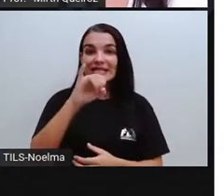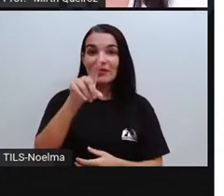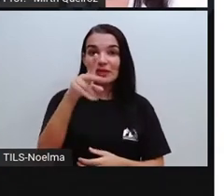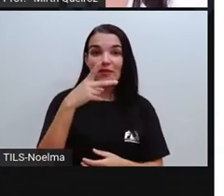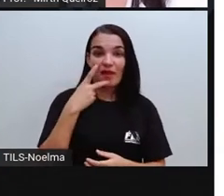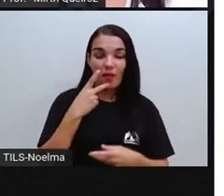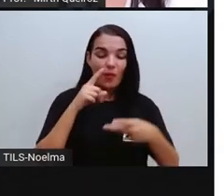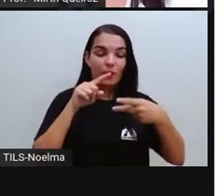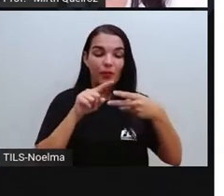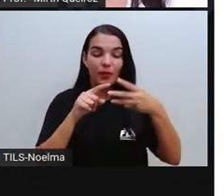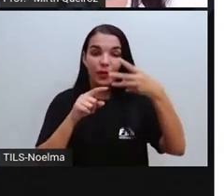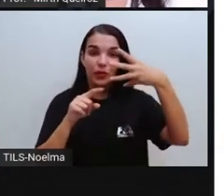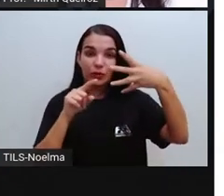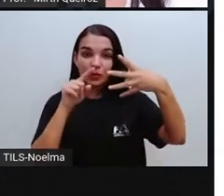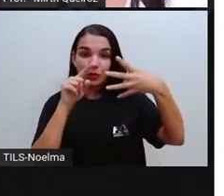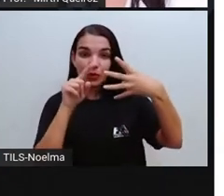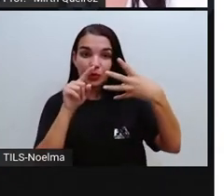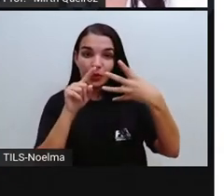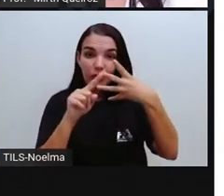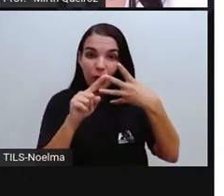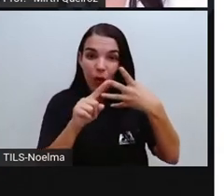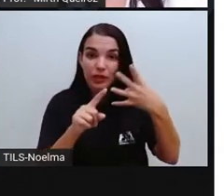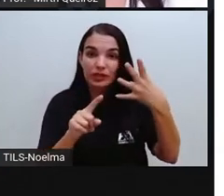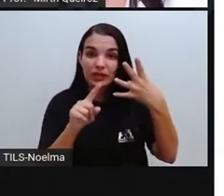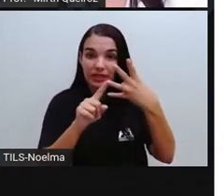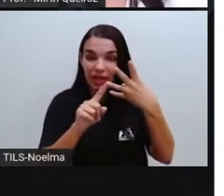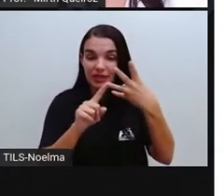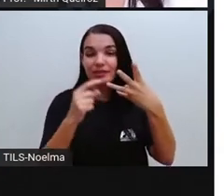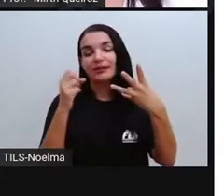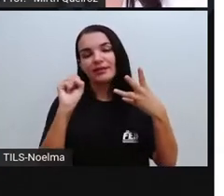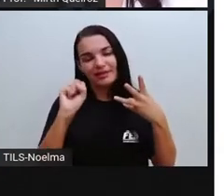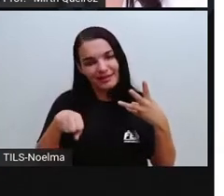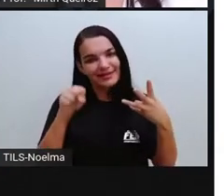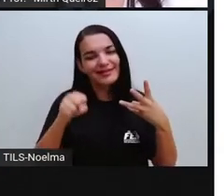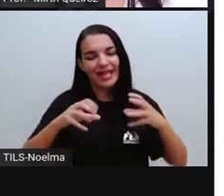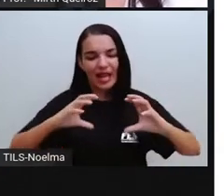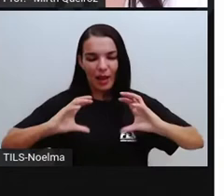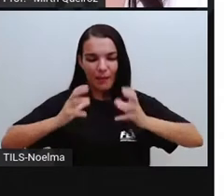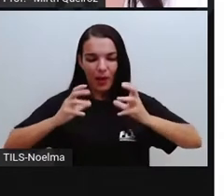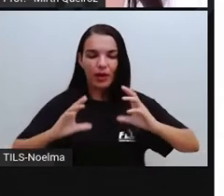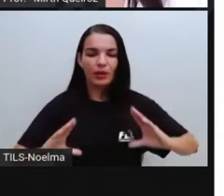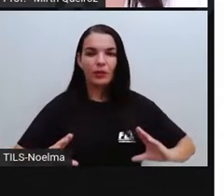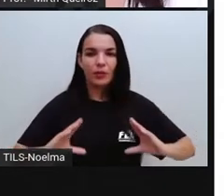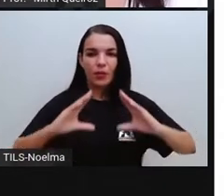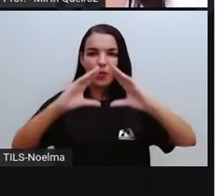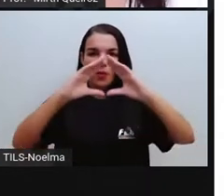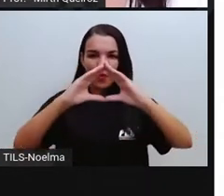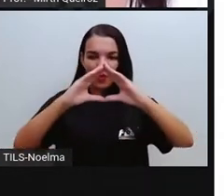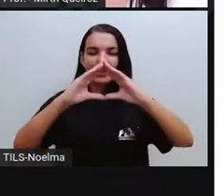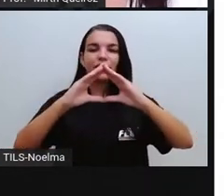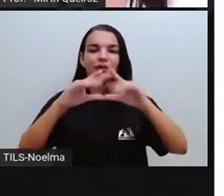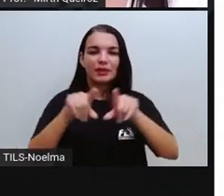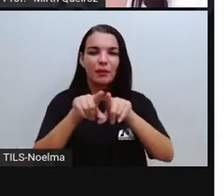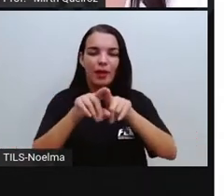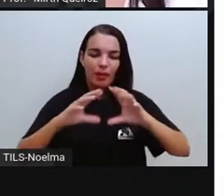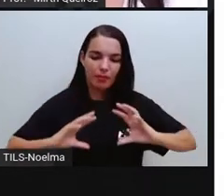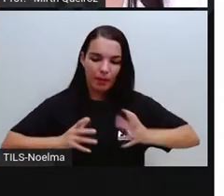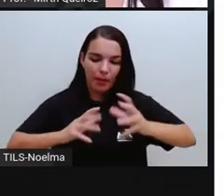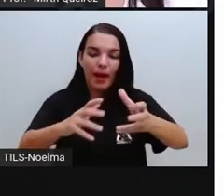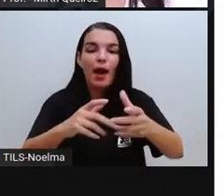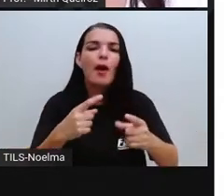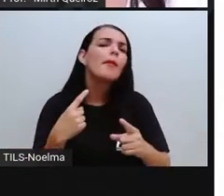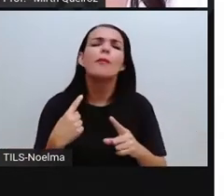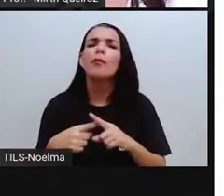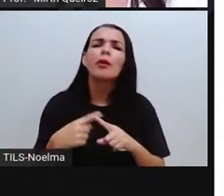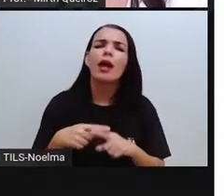número 2 e a figura 3 está correto, né? O cone e a esfera. Mas por que que o cone e